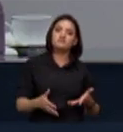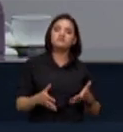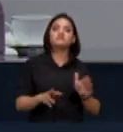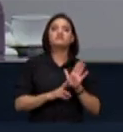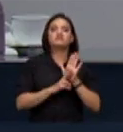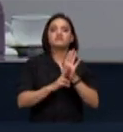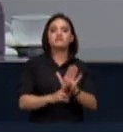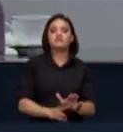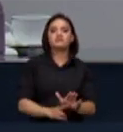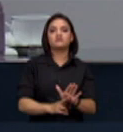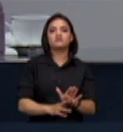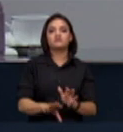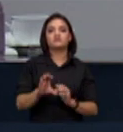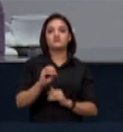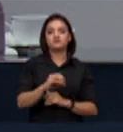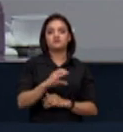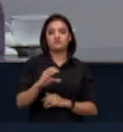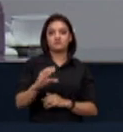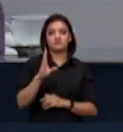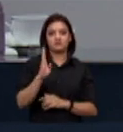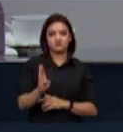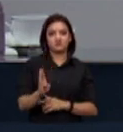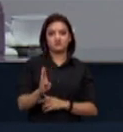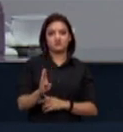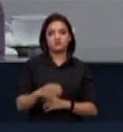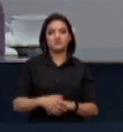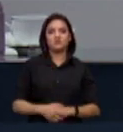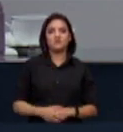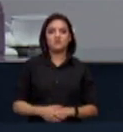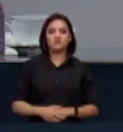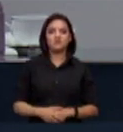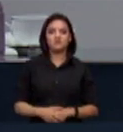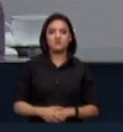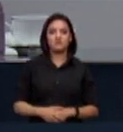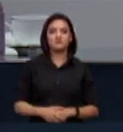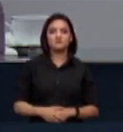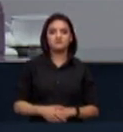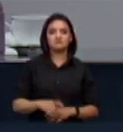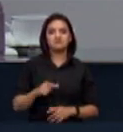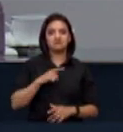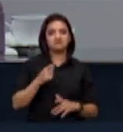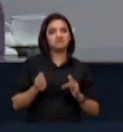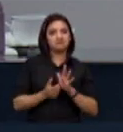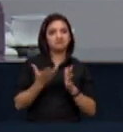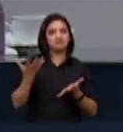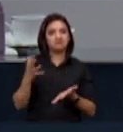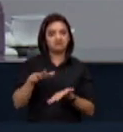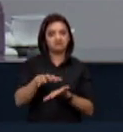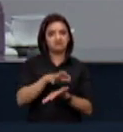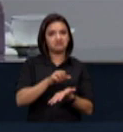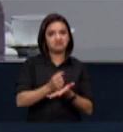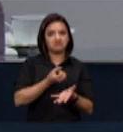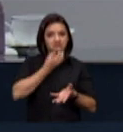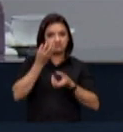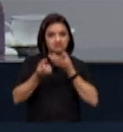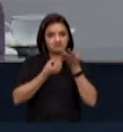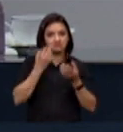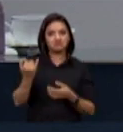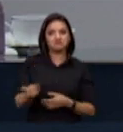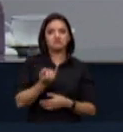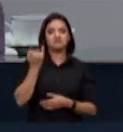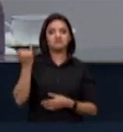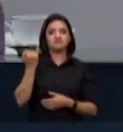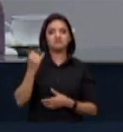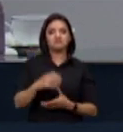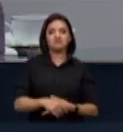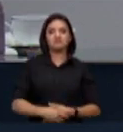da Organização das Cooperativas Brasileiras da OCB com um conjunto relevante de dados que serão levados